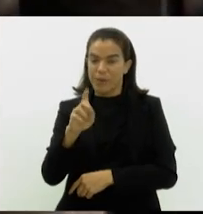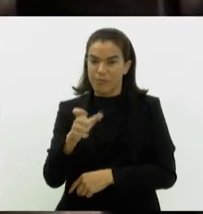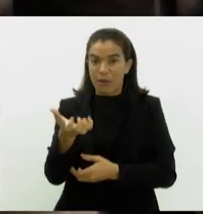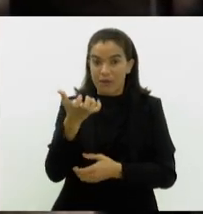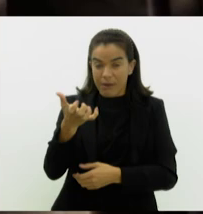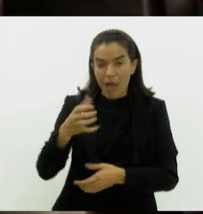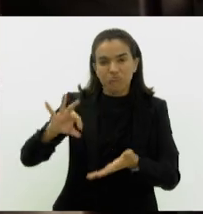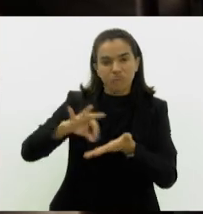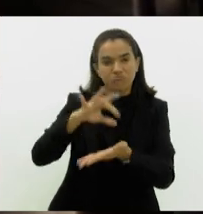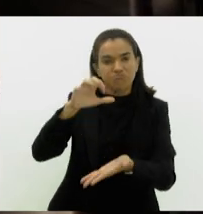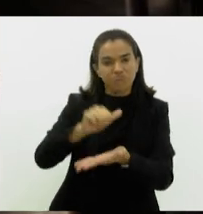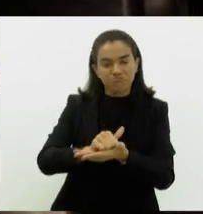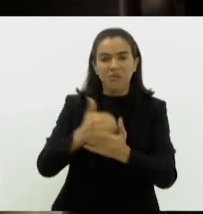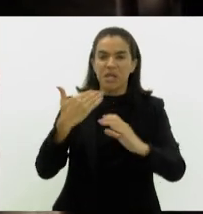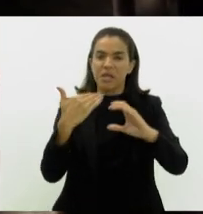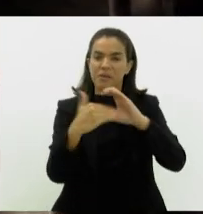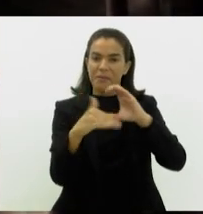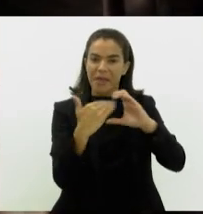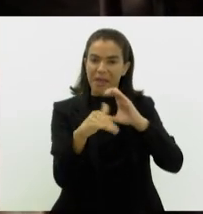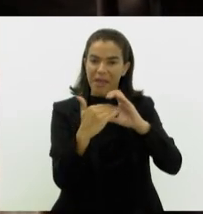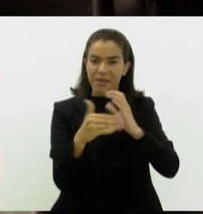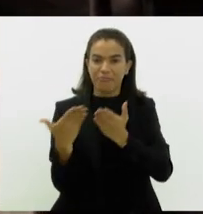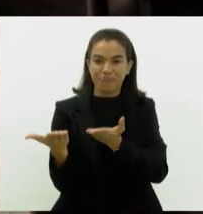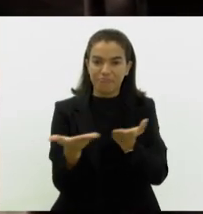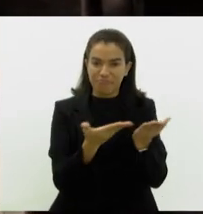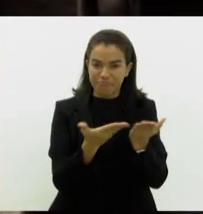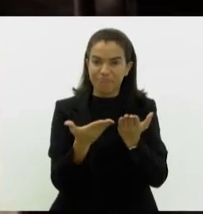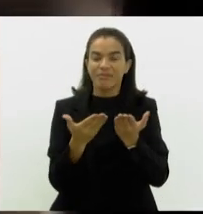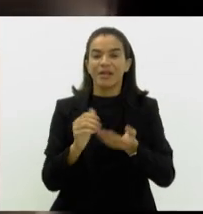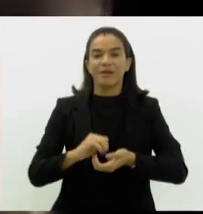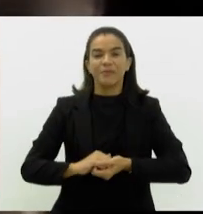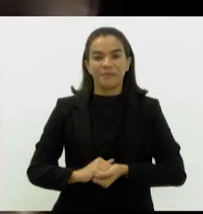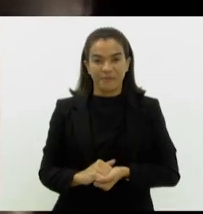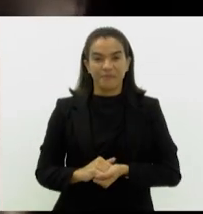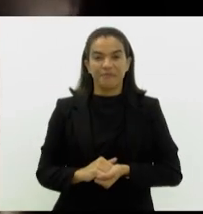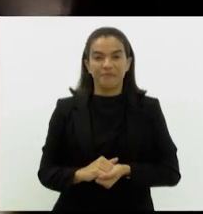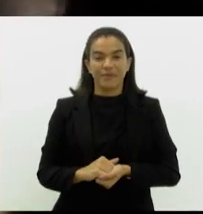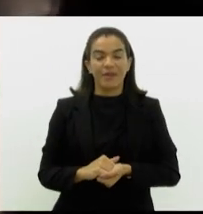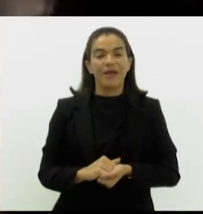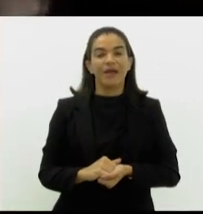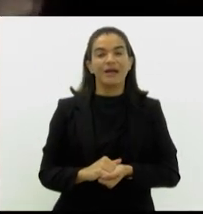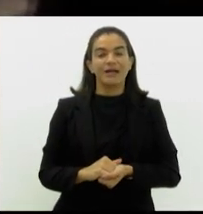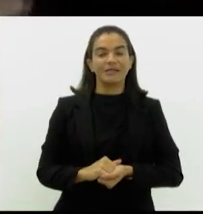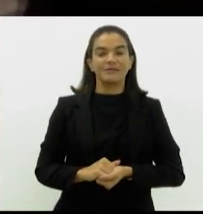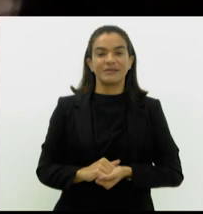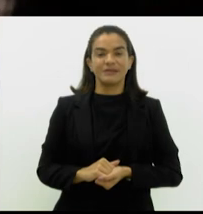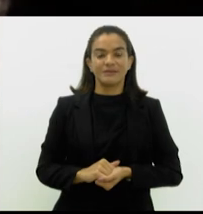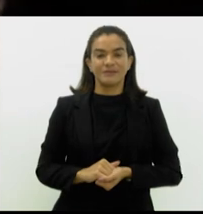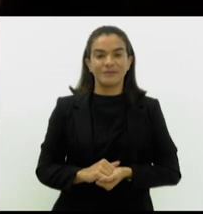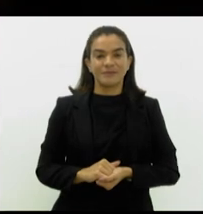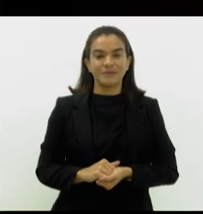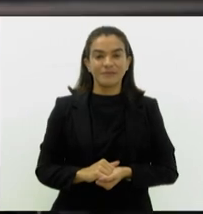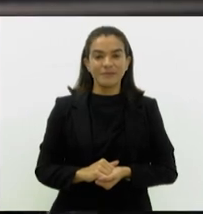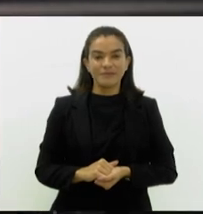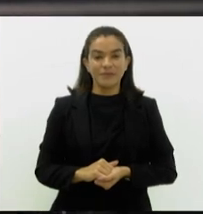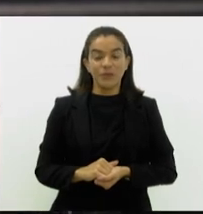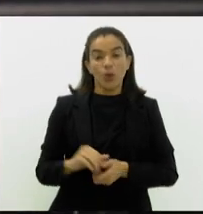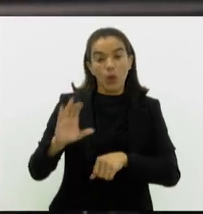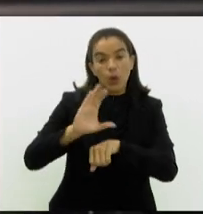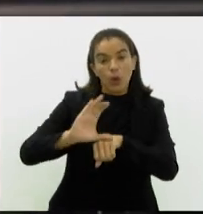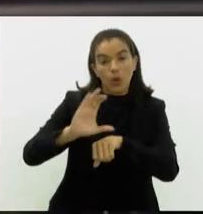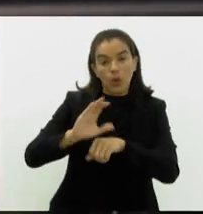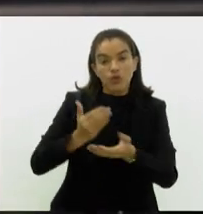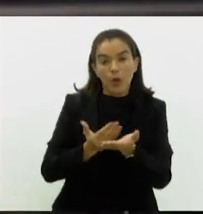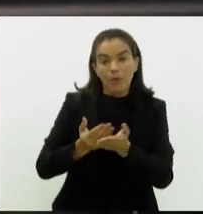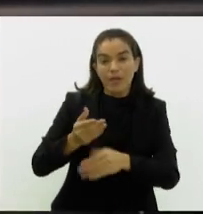pode se inscrever mandando e-mail para O curso começa